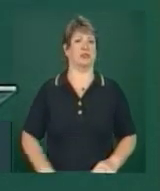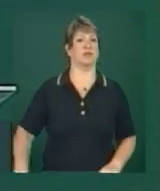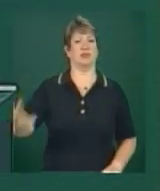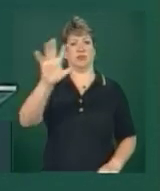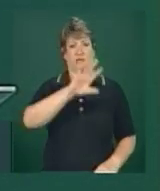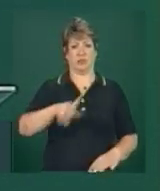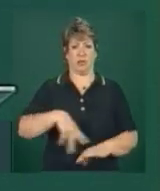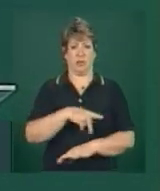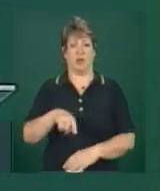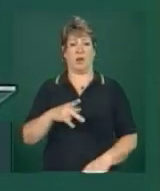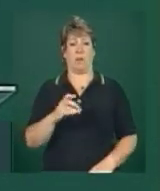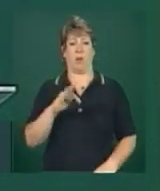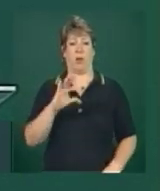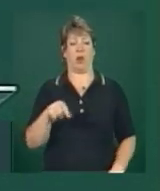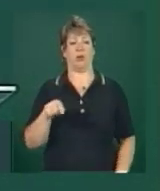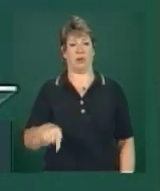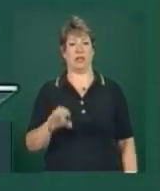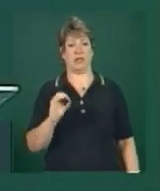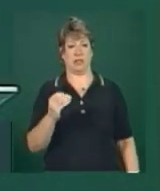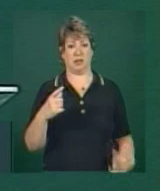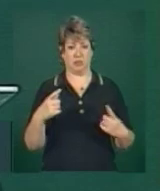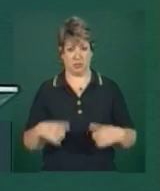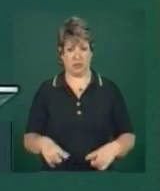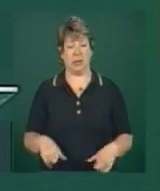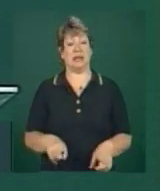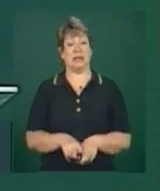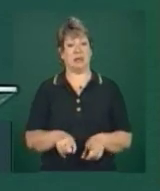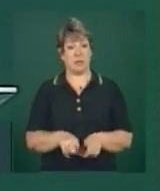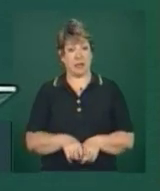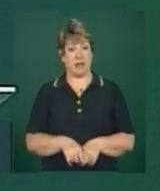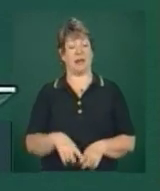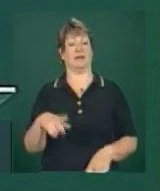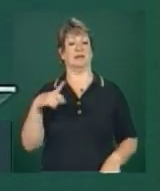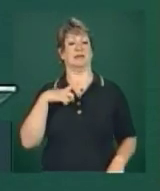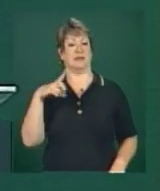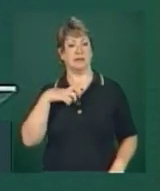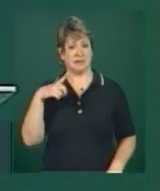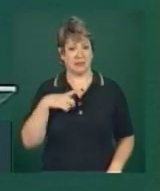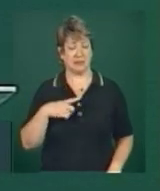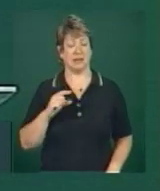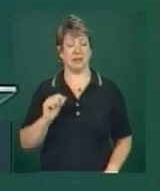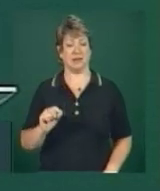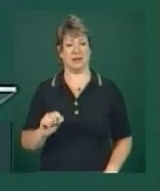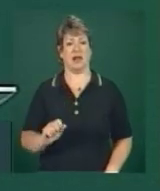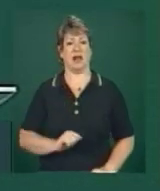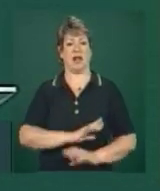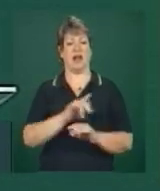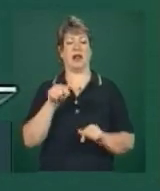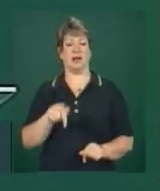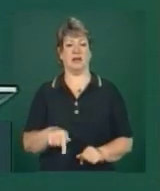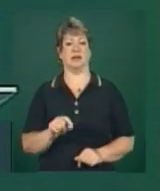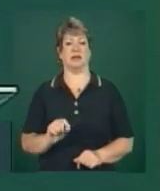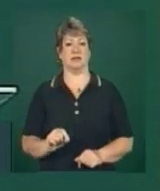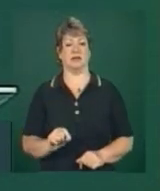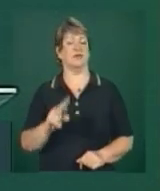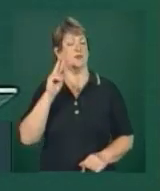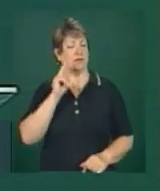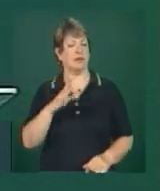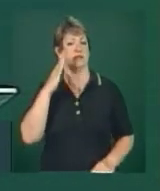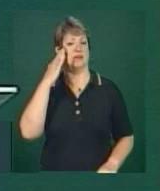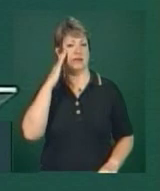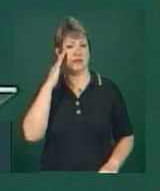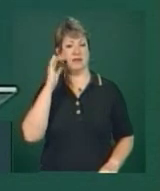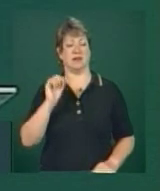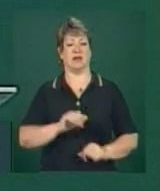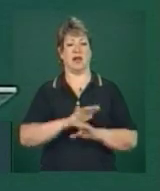do porto de Rio Grande. E há um gargalo claro, visível e